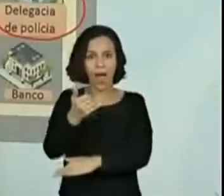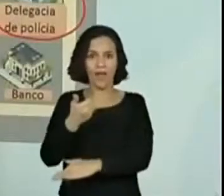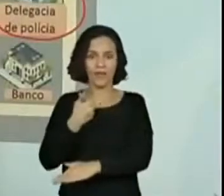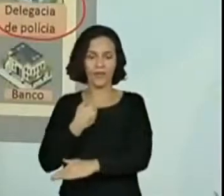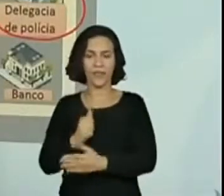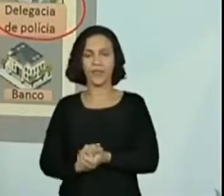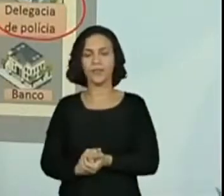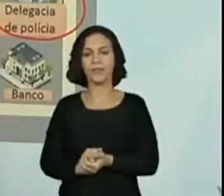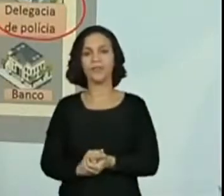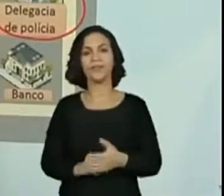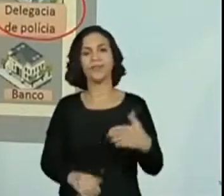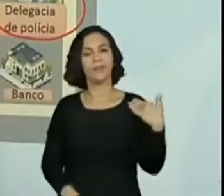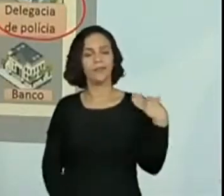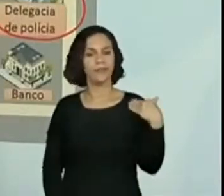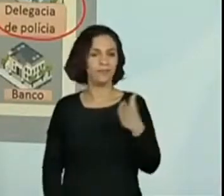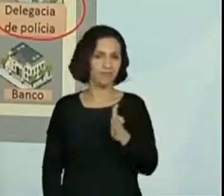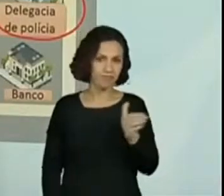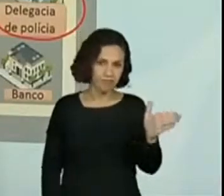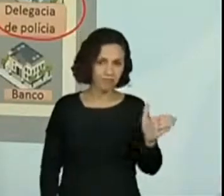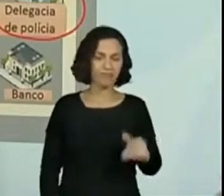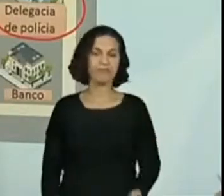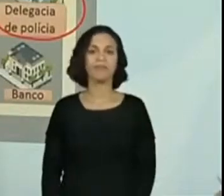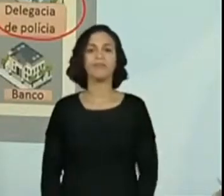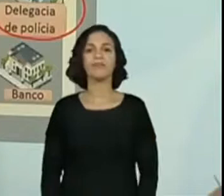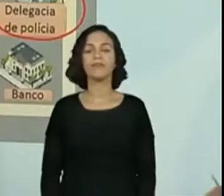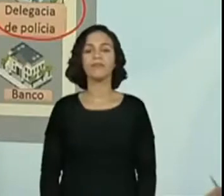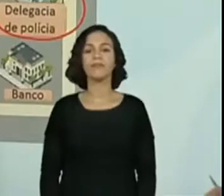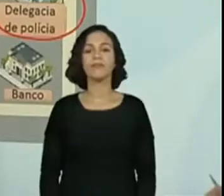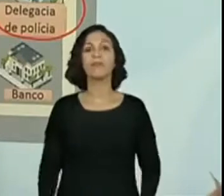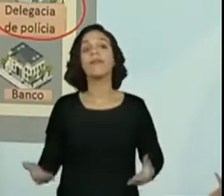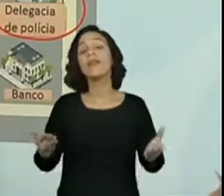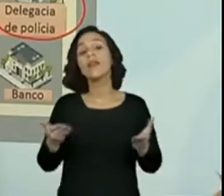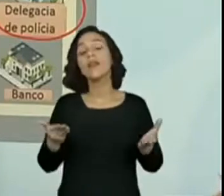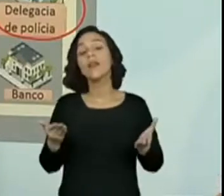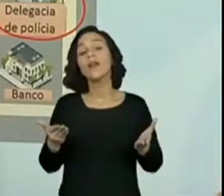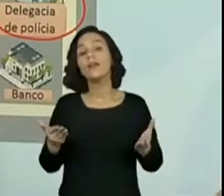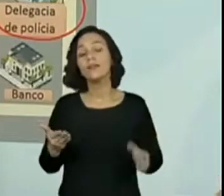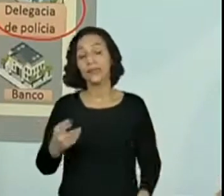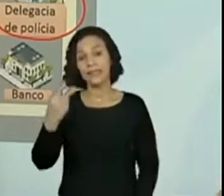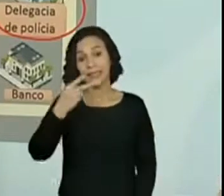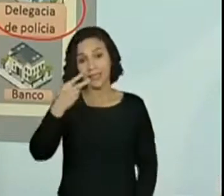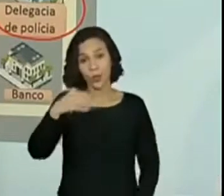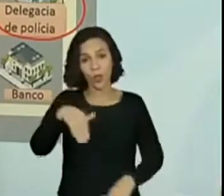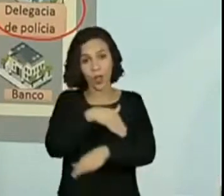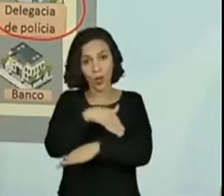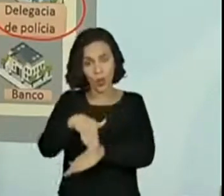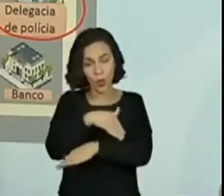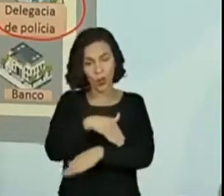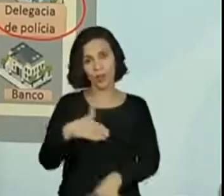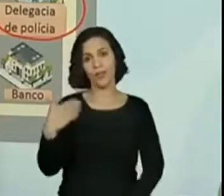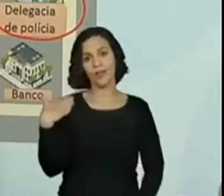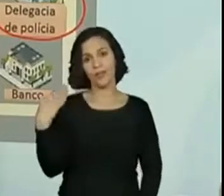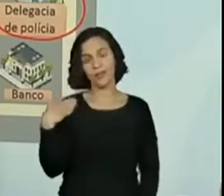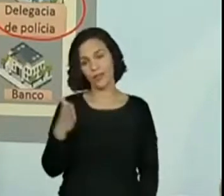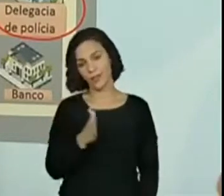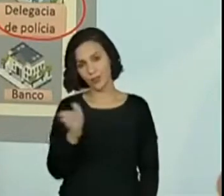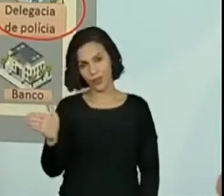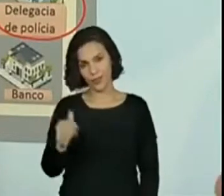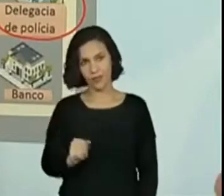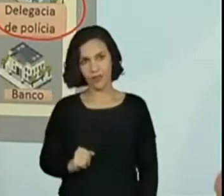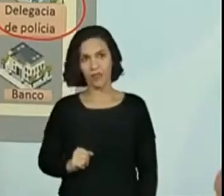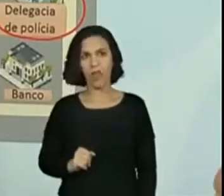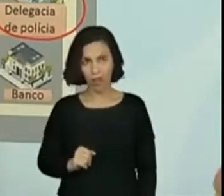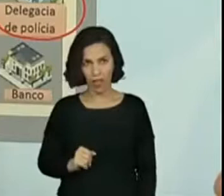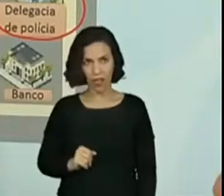Virar à esquerda. Olha lá. Agora ela está aqui. Na segunda rua, vire à direita. Ah, vai até a Rua Tucano, gente?